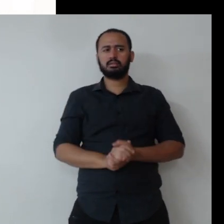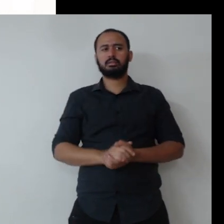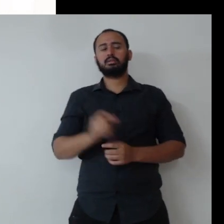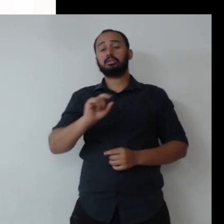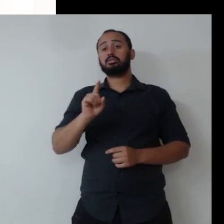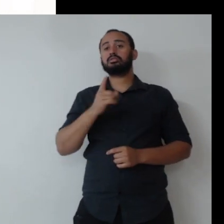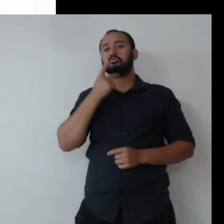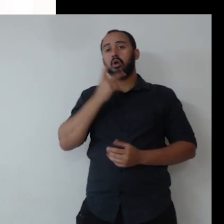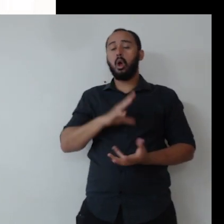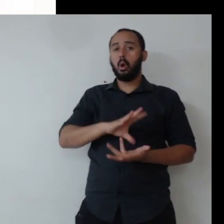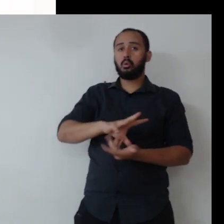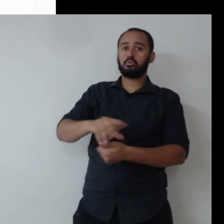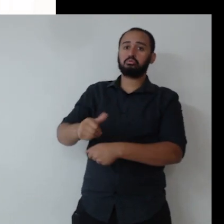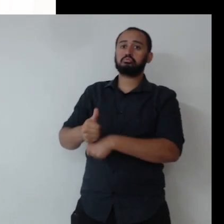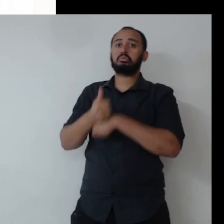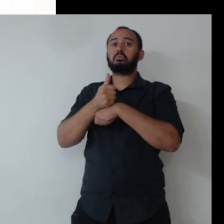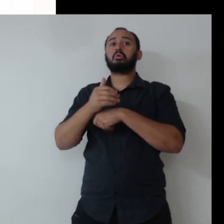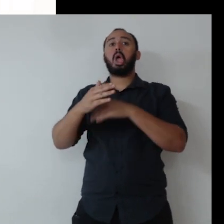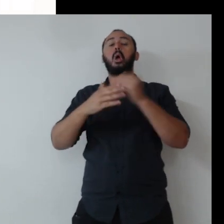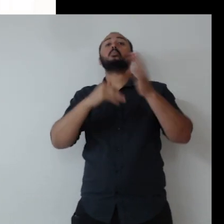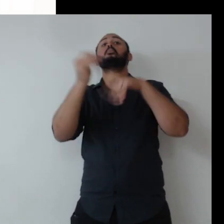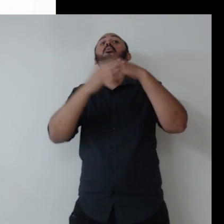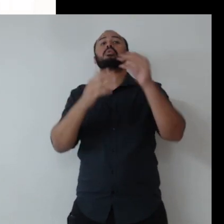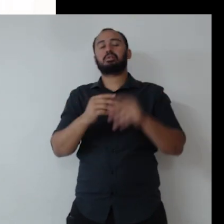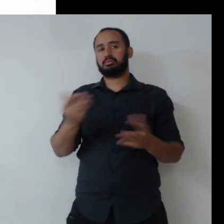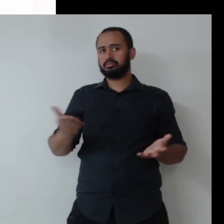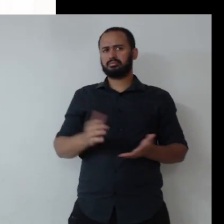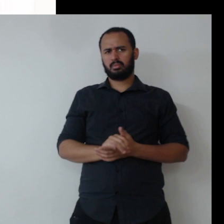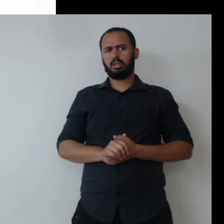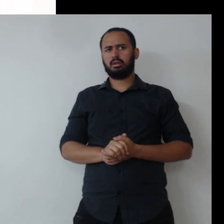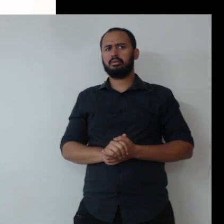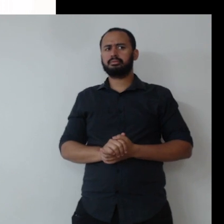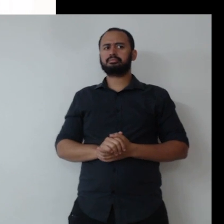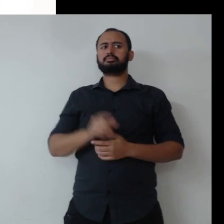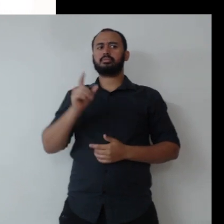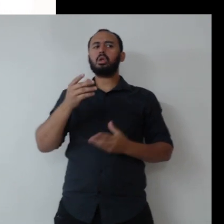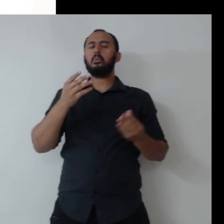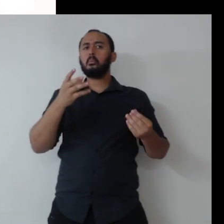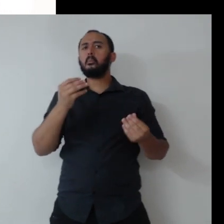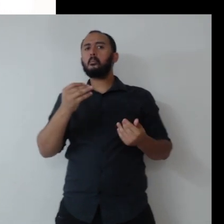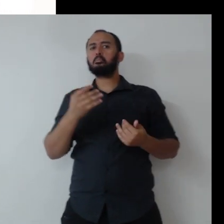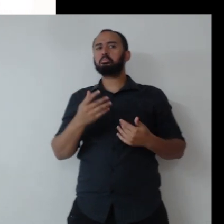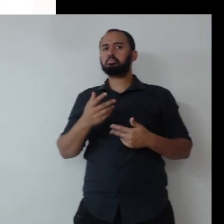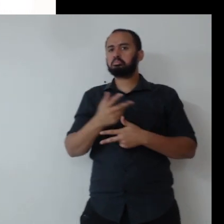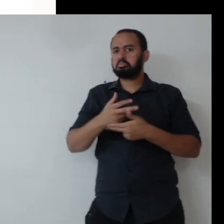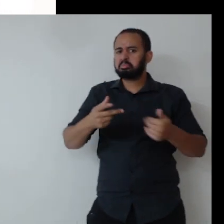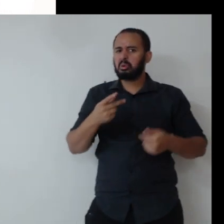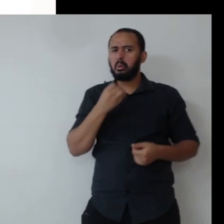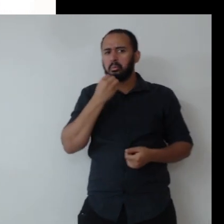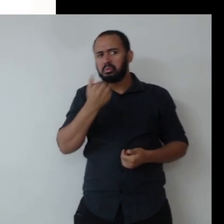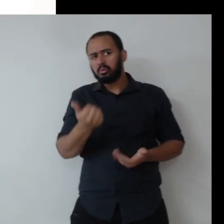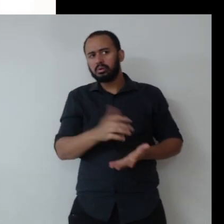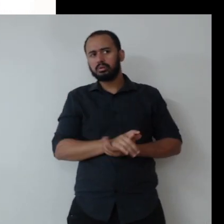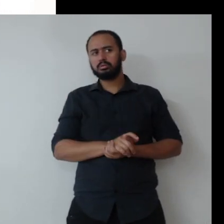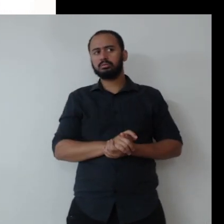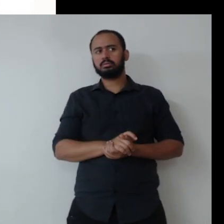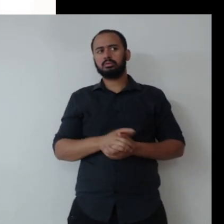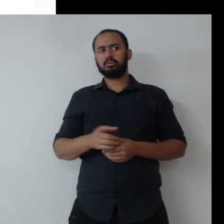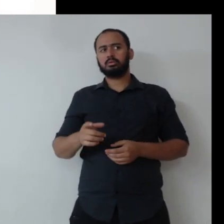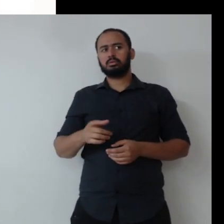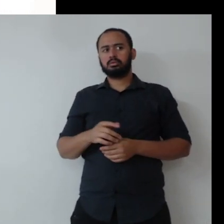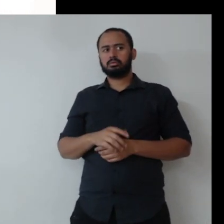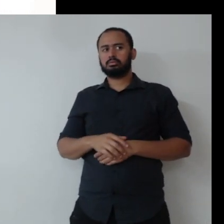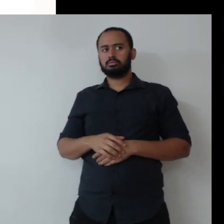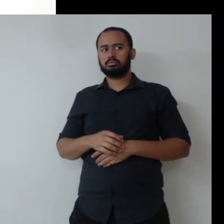desenvolvimento sustentável, aí a grande sacada que é muito interessante, é que eles estão totalmente correlacionados,